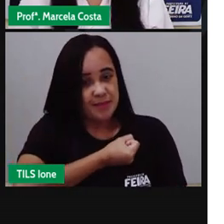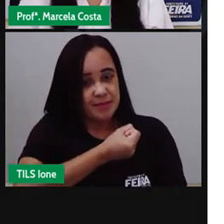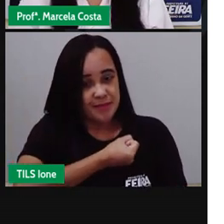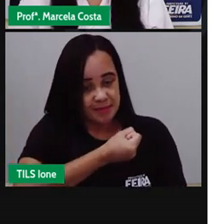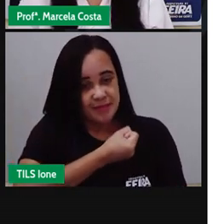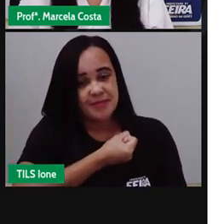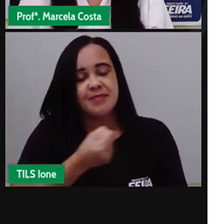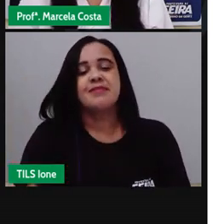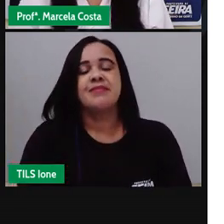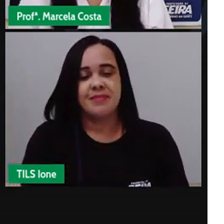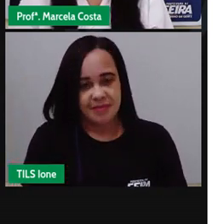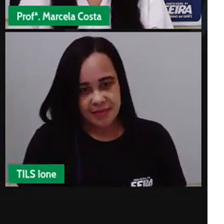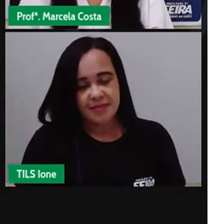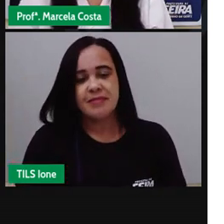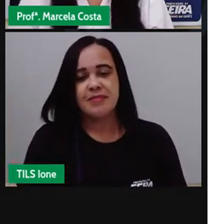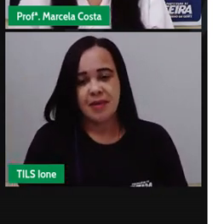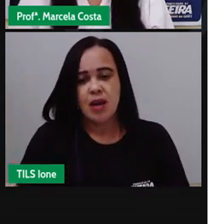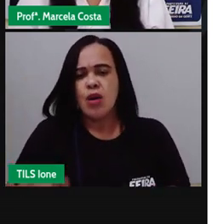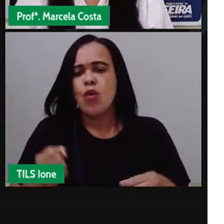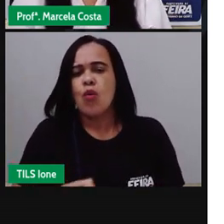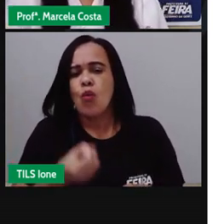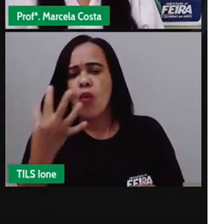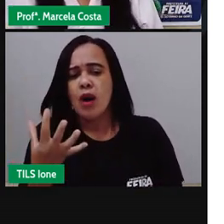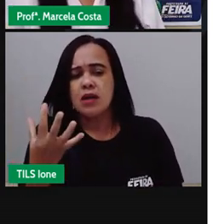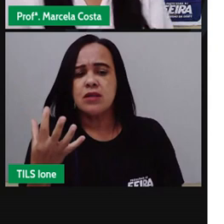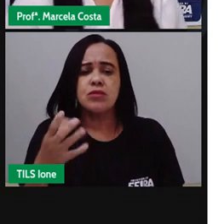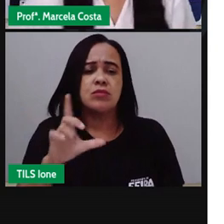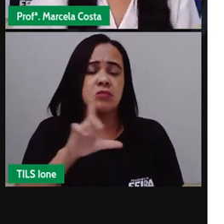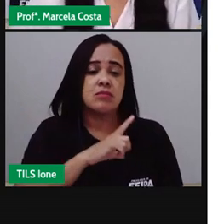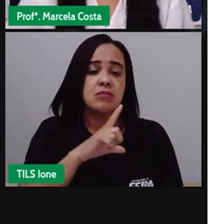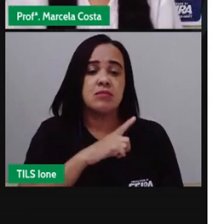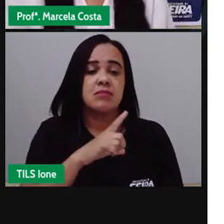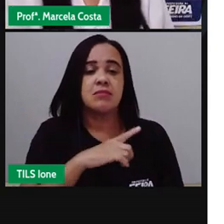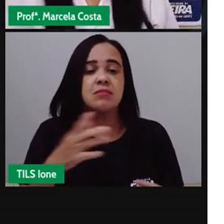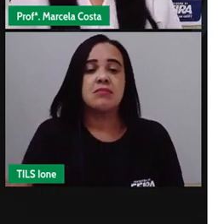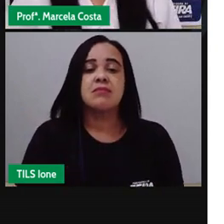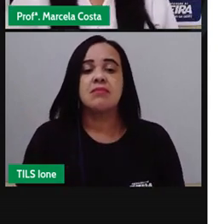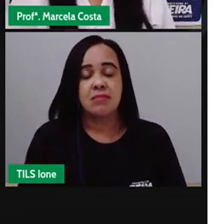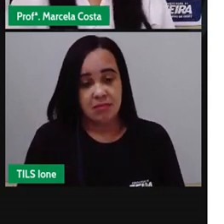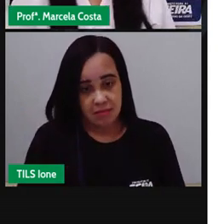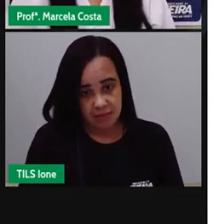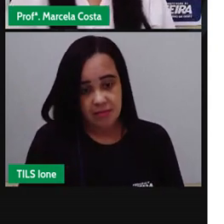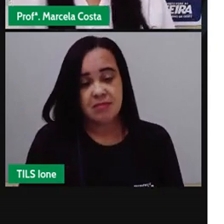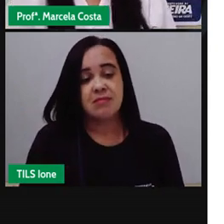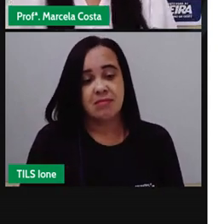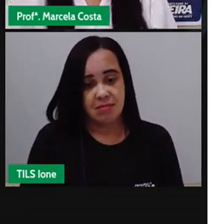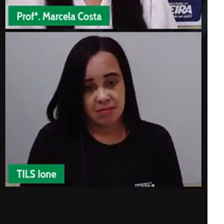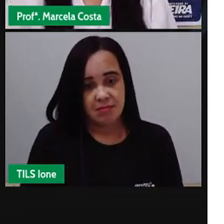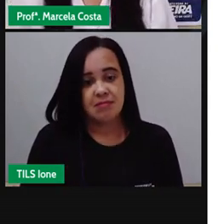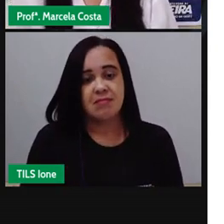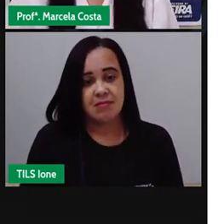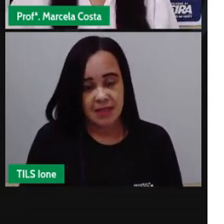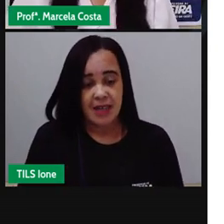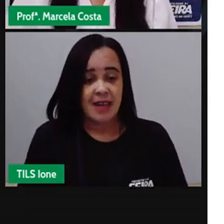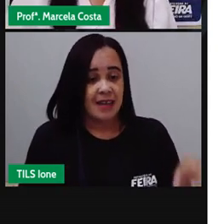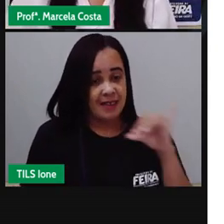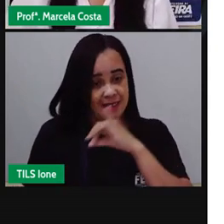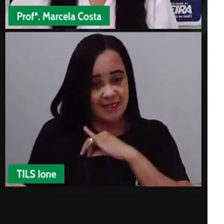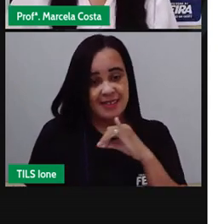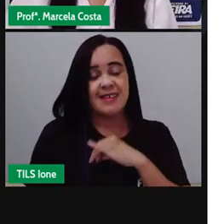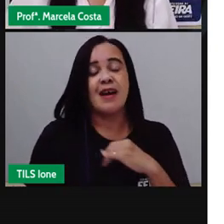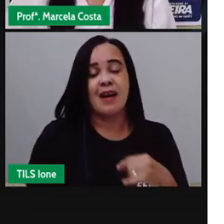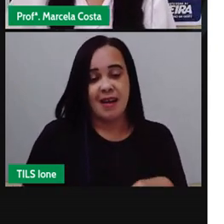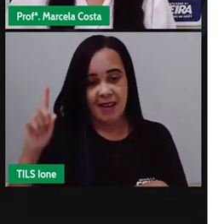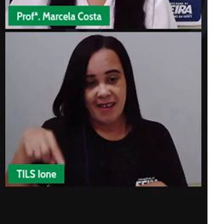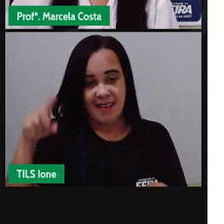representada as quantidades e vai notar que tem números aqui